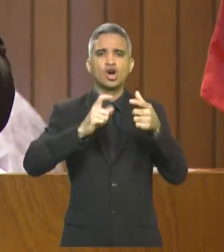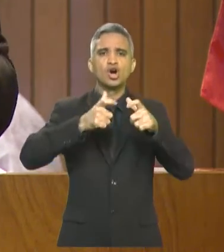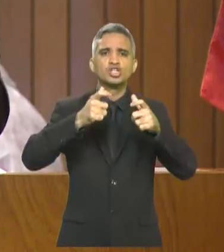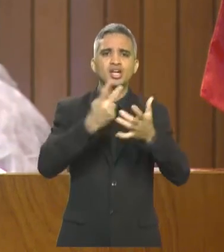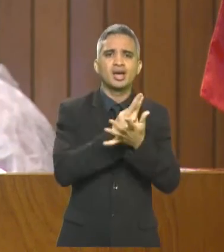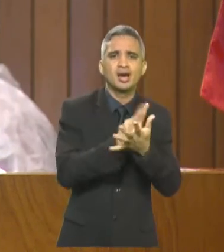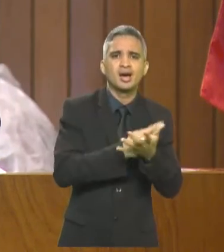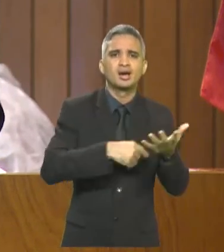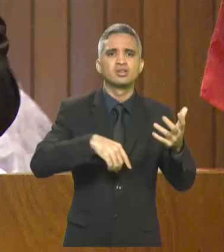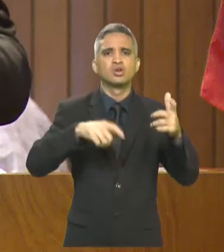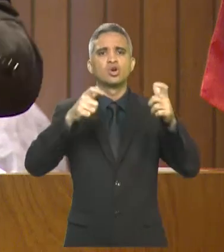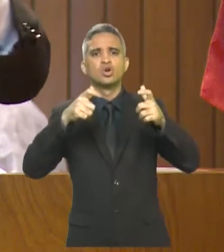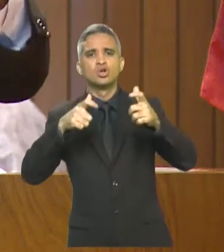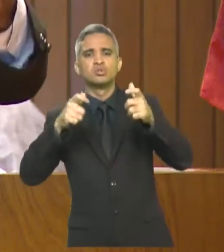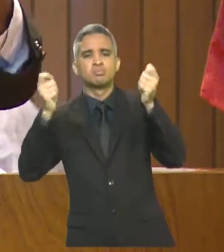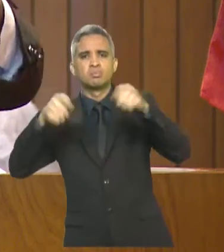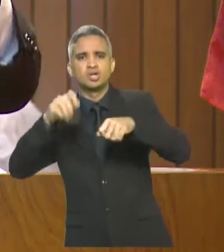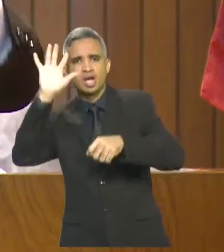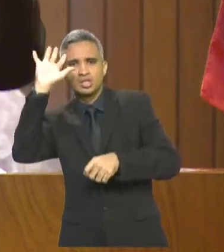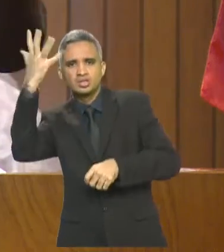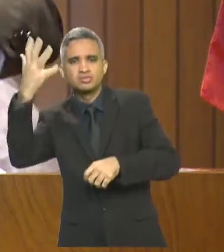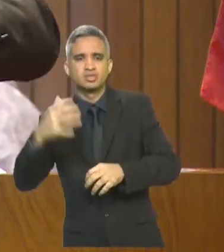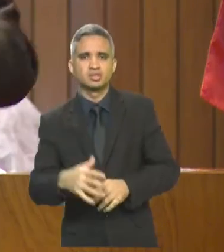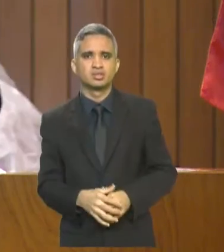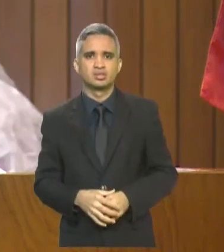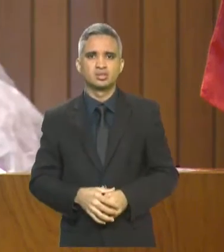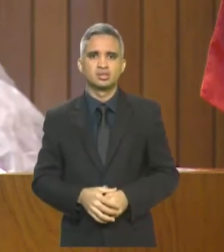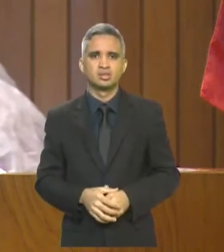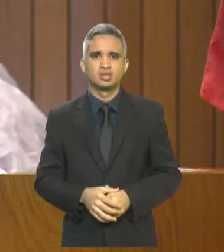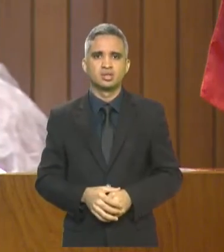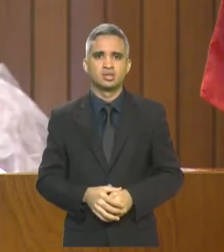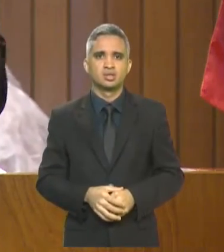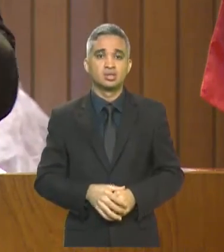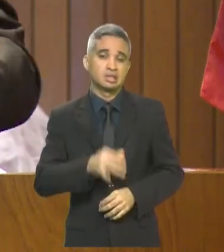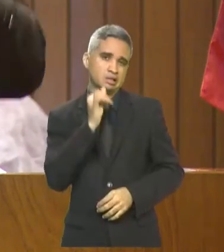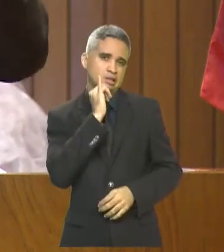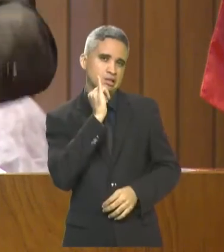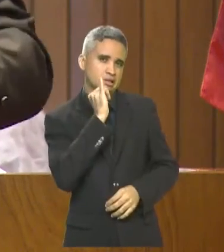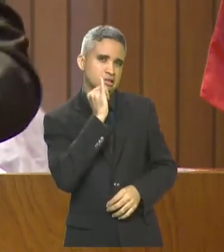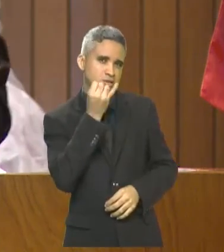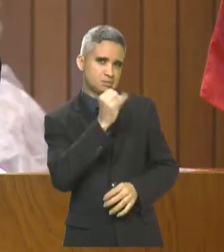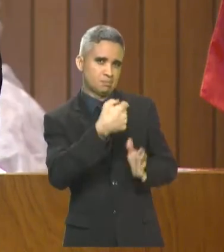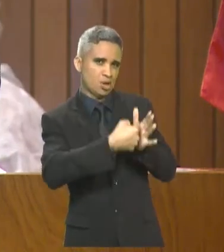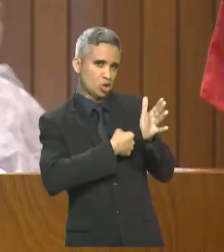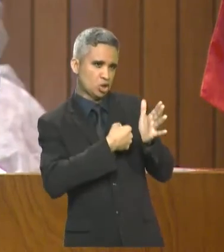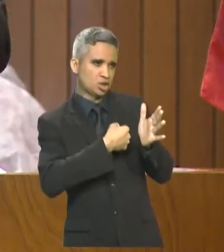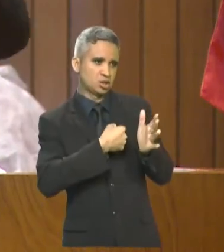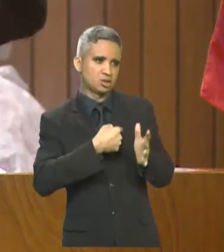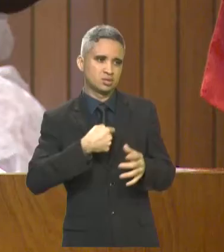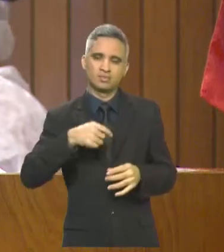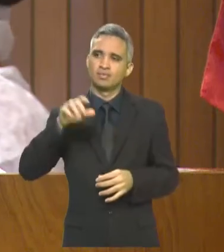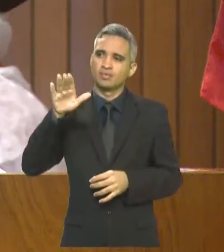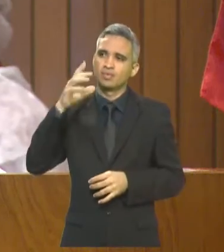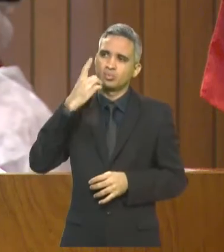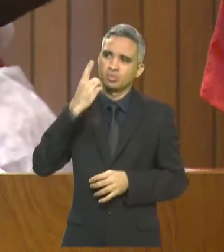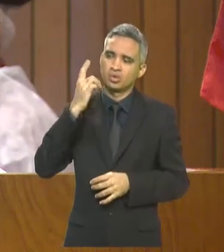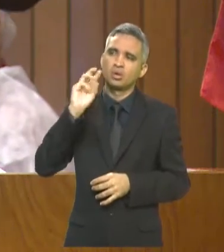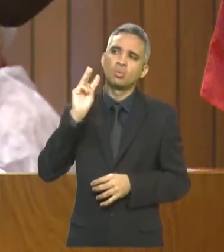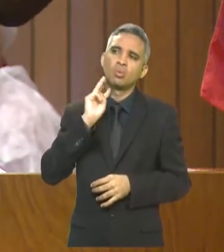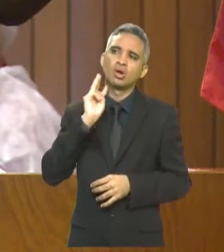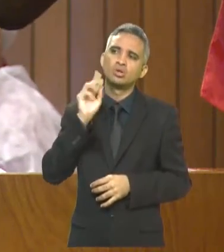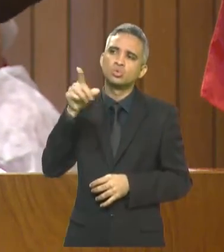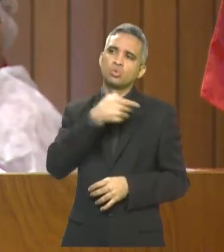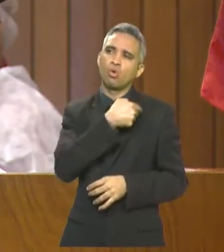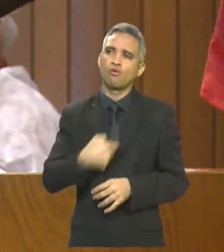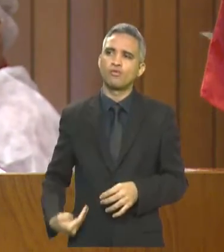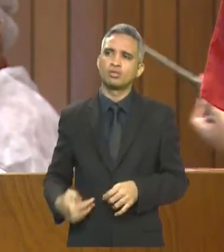Deputado, dentro do curso, se vossa excelência fosse governador do estado do Maranhão, qual seria a solução? Se eu fosse governador do estado